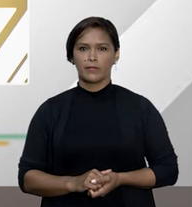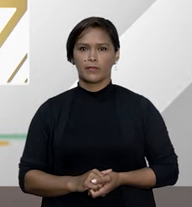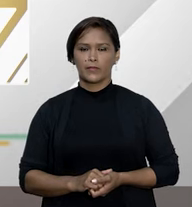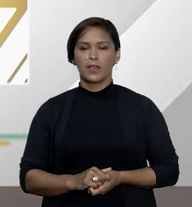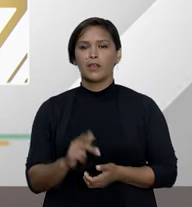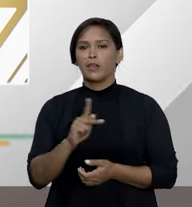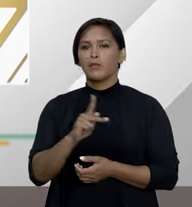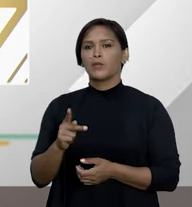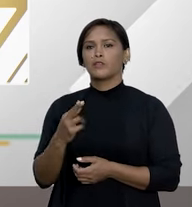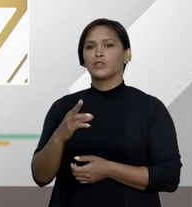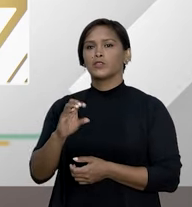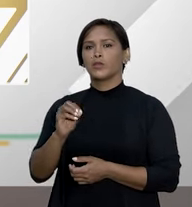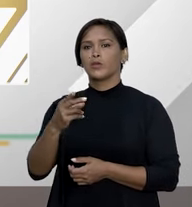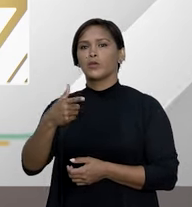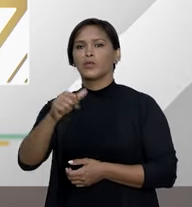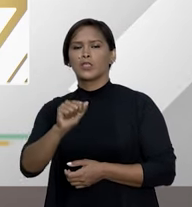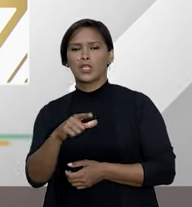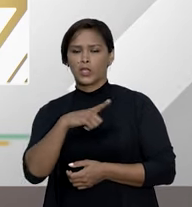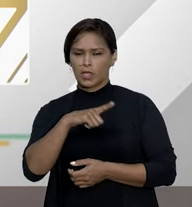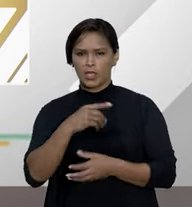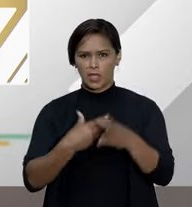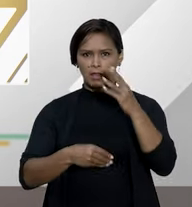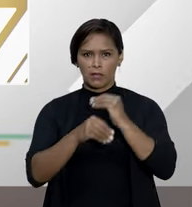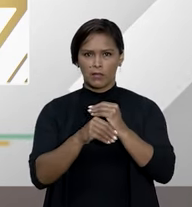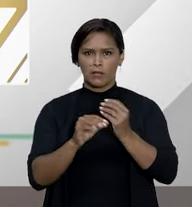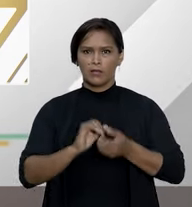professor Rodrigo algo a acrescentar